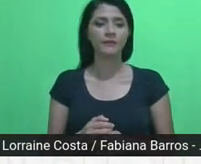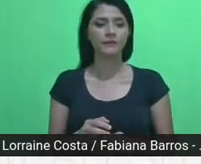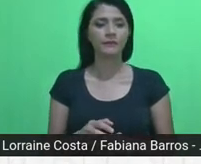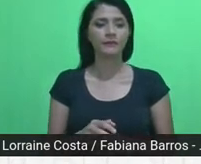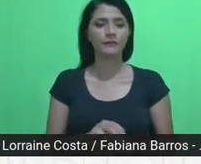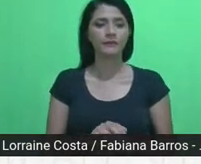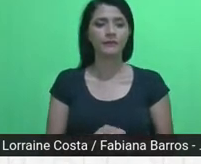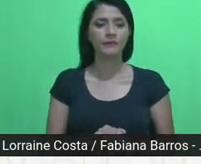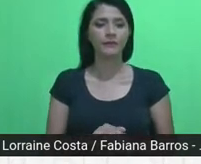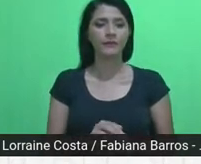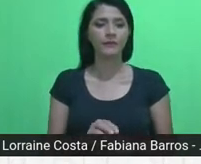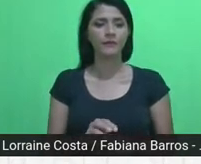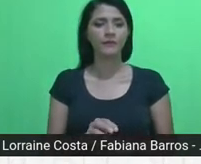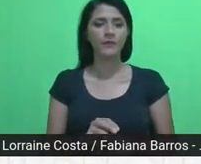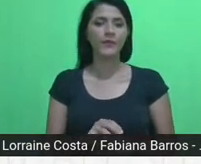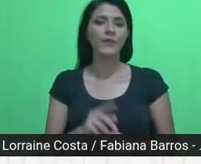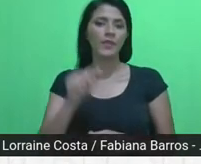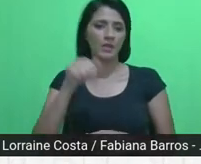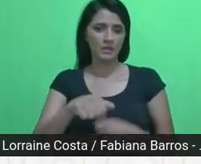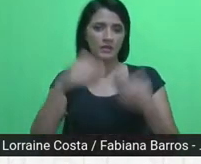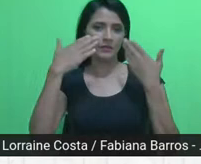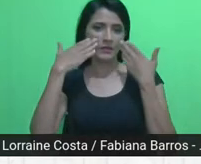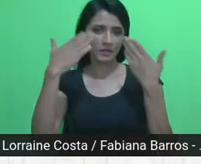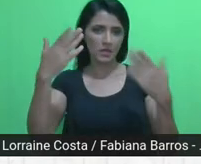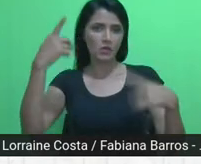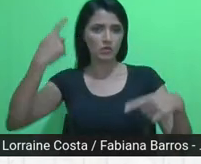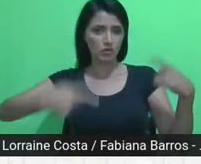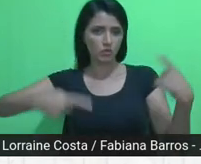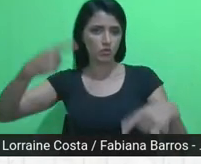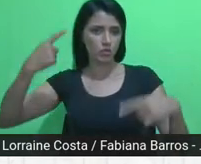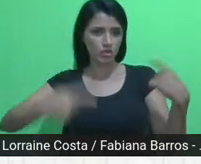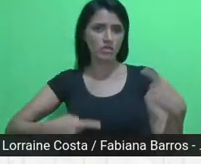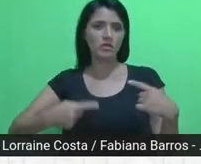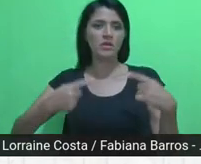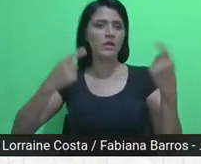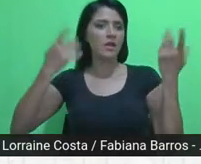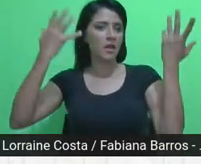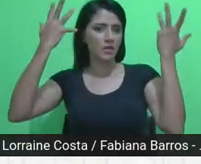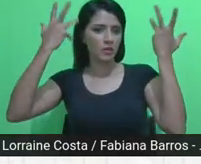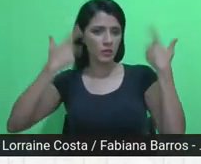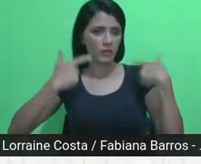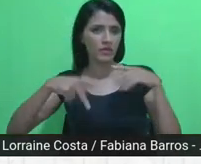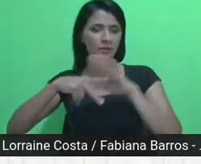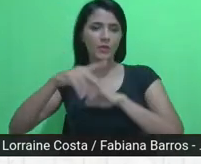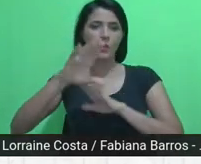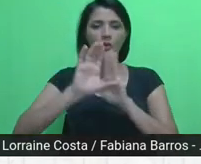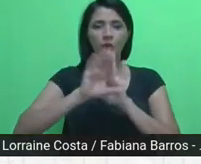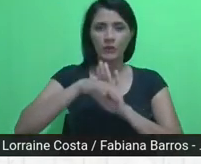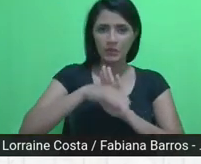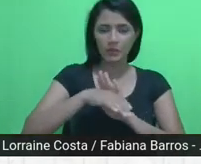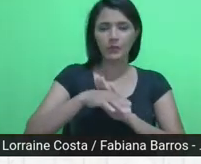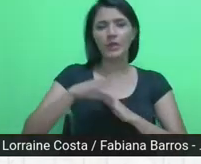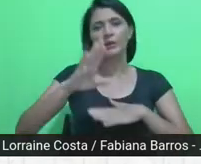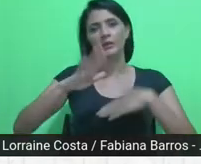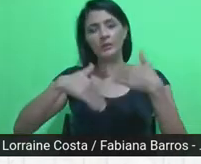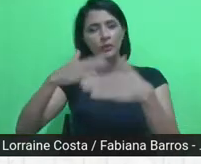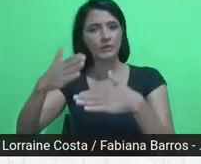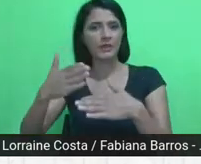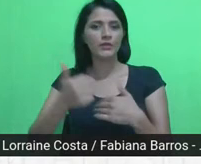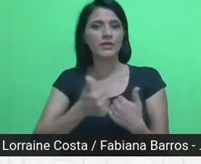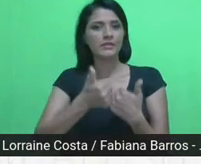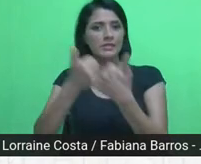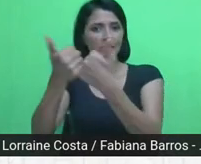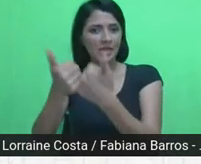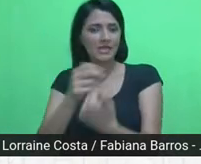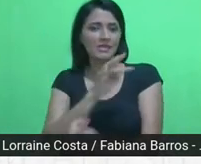nessa apresentação, discutir um pouco, não é, a natureza conceitual dos processos de assistência técnica e